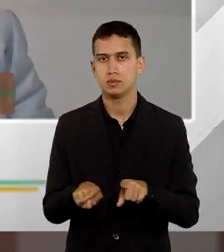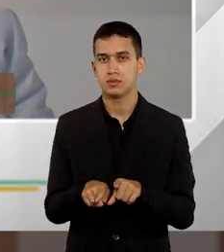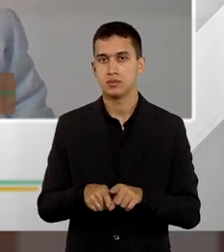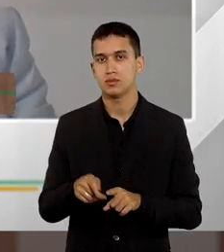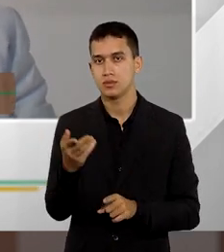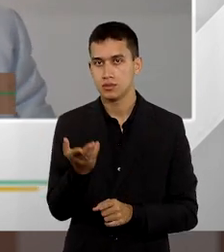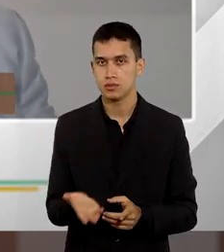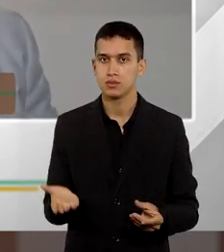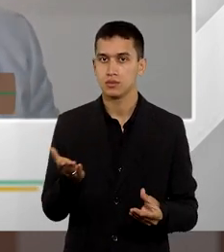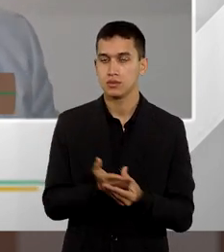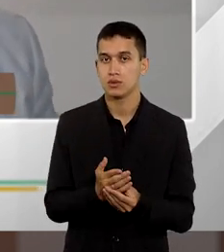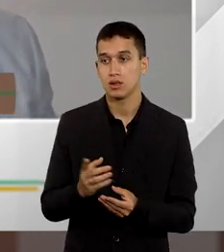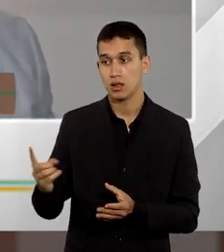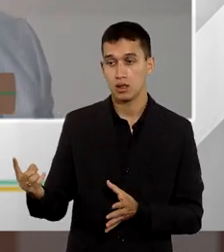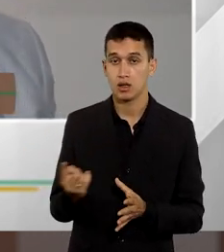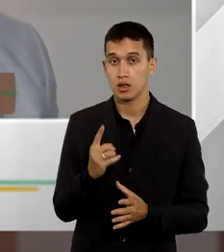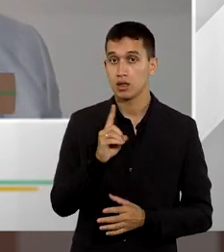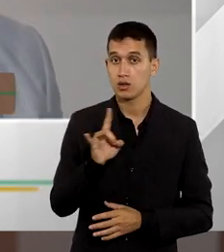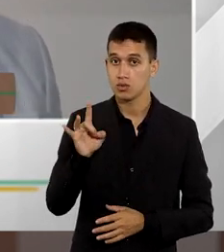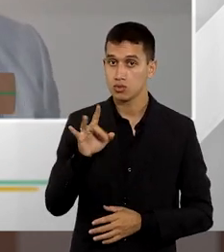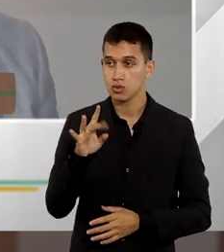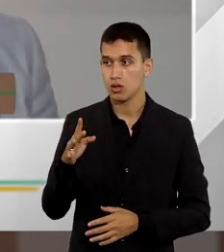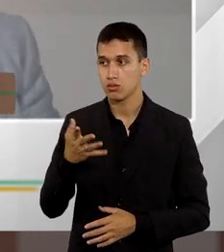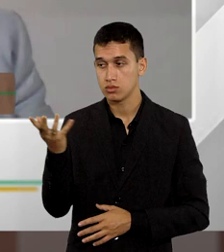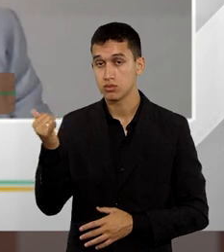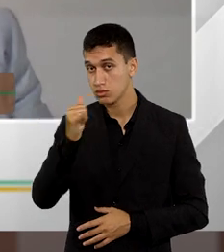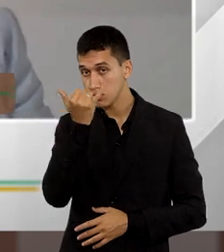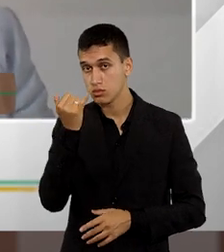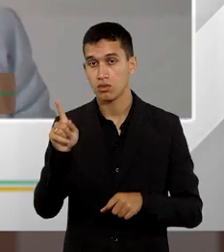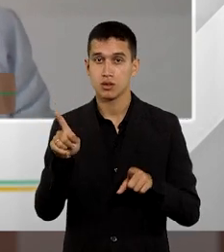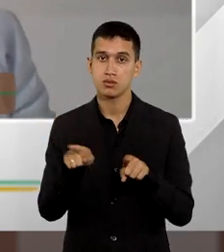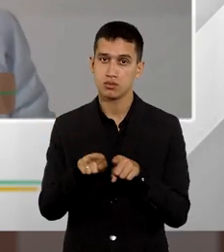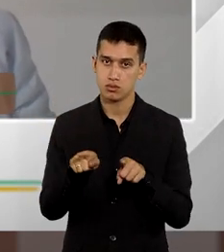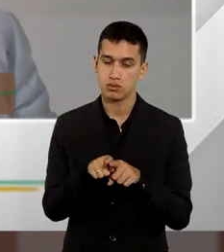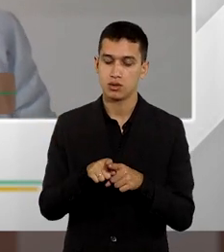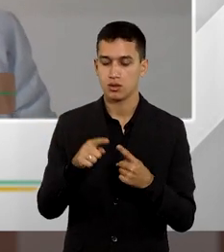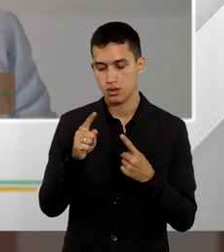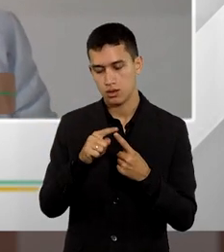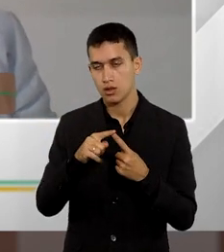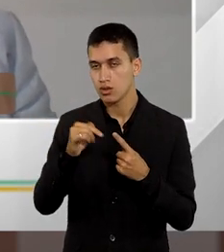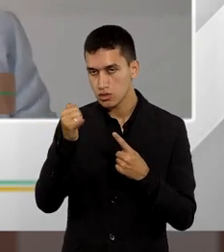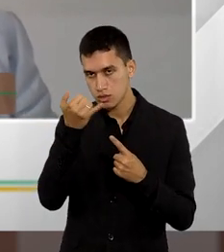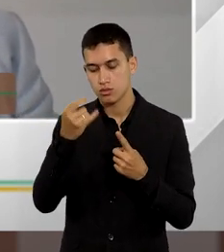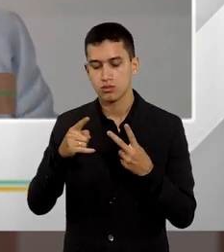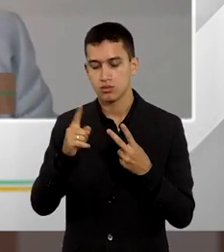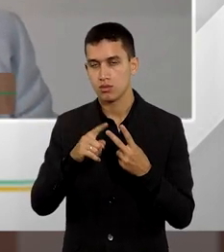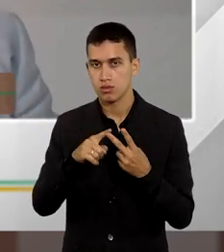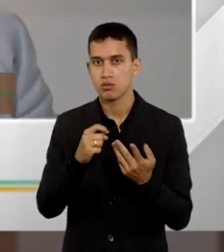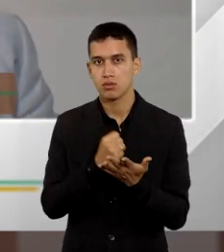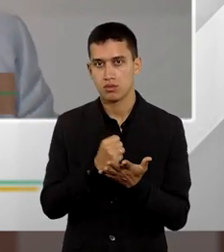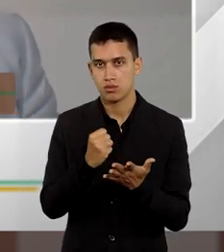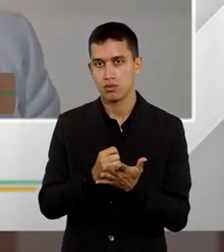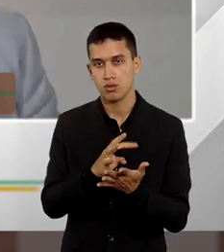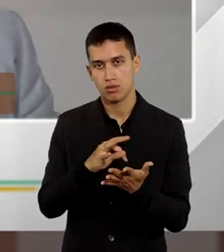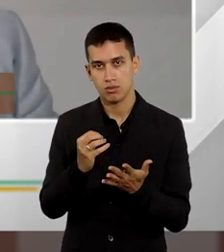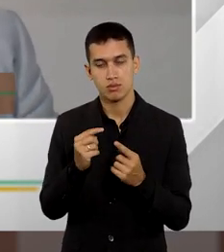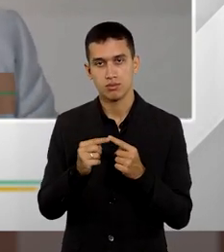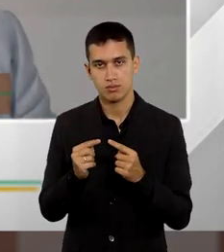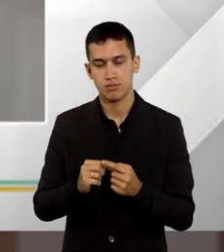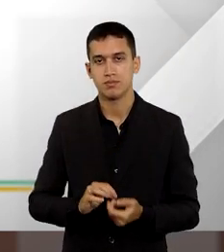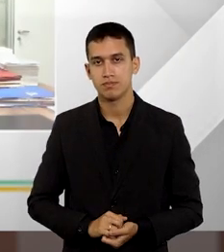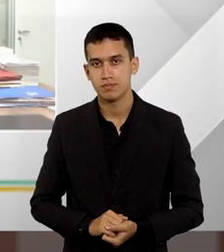neste caso, receber não apenas os sucumbenciais, como também os contratuais, de forma apartada no âmbito dos precatórios.